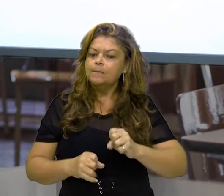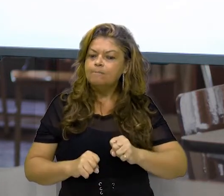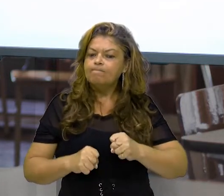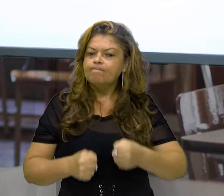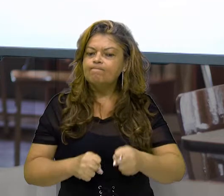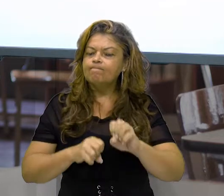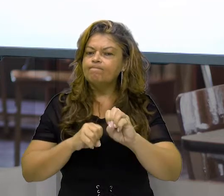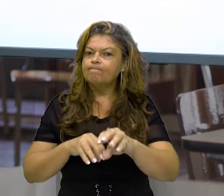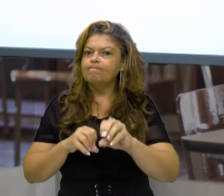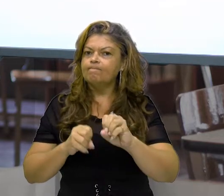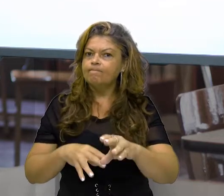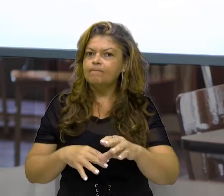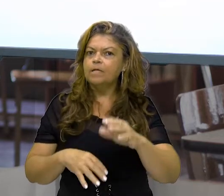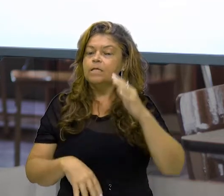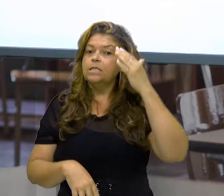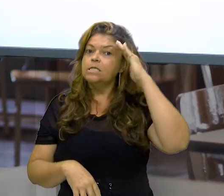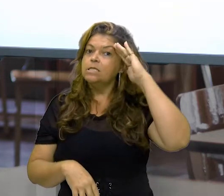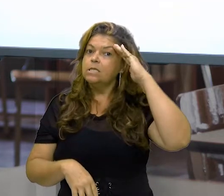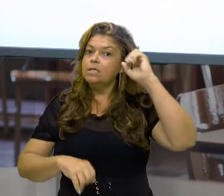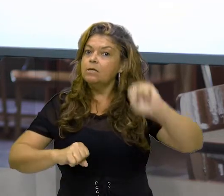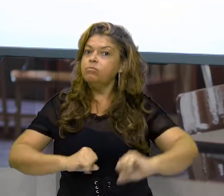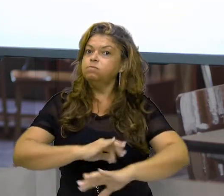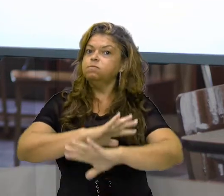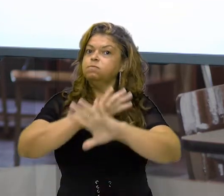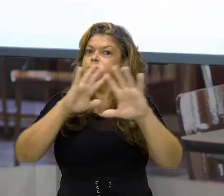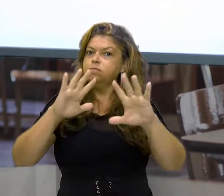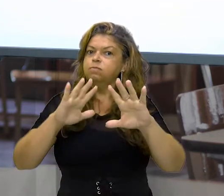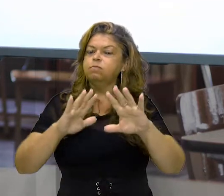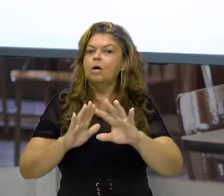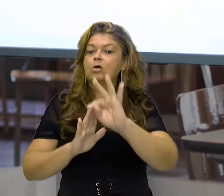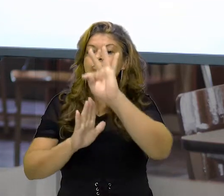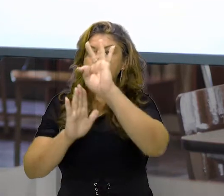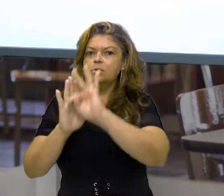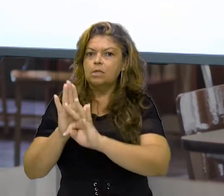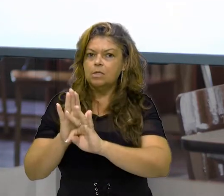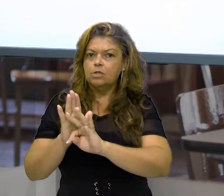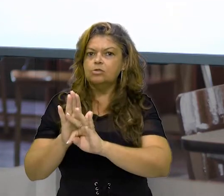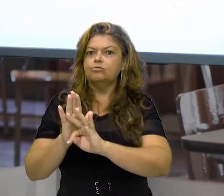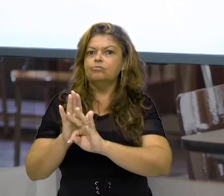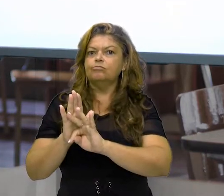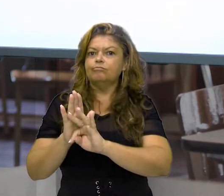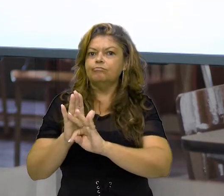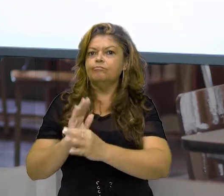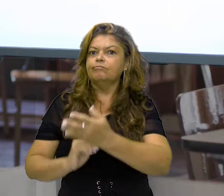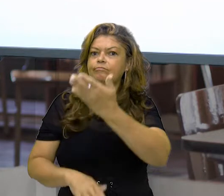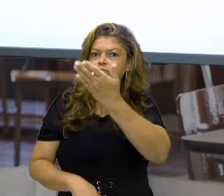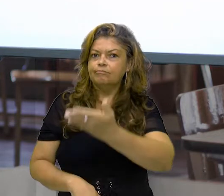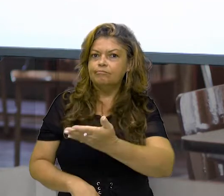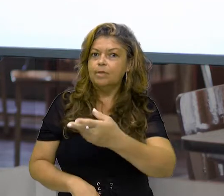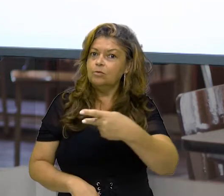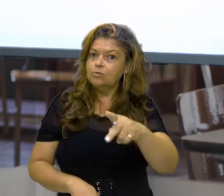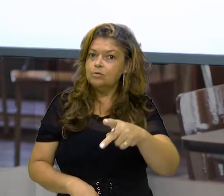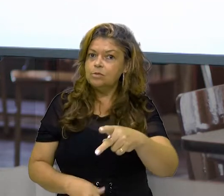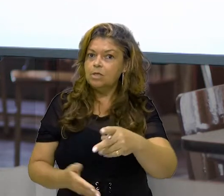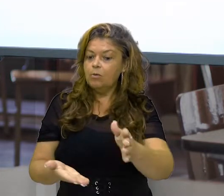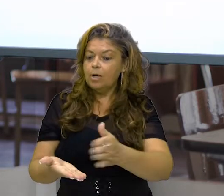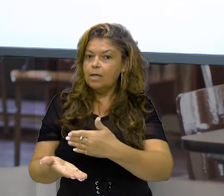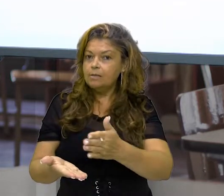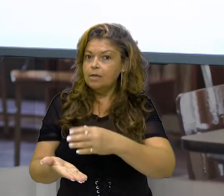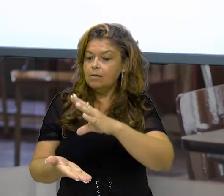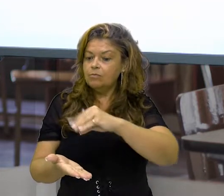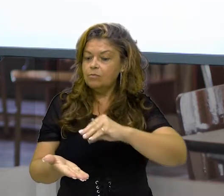facilitação da compreensão do texto inerente aí a seu caderno de ensino